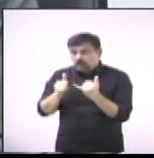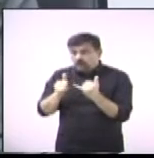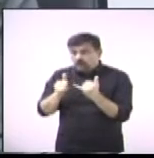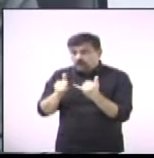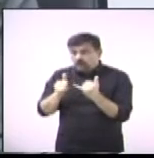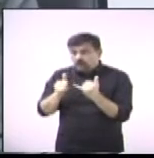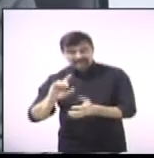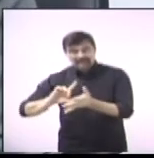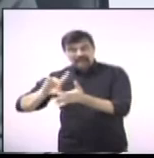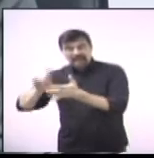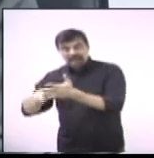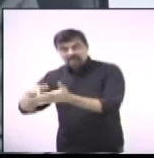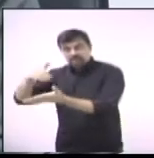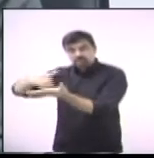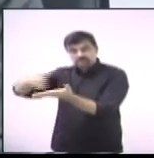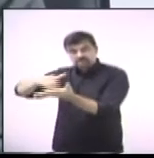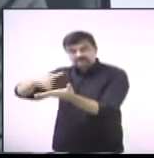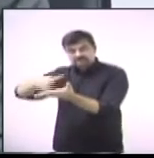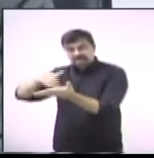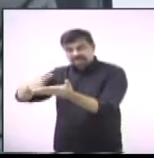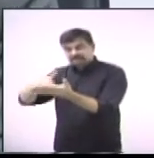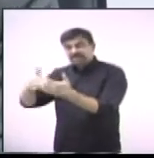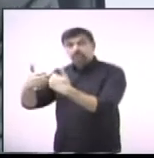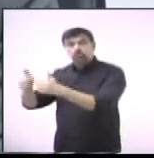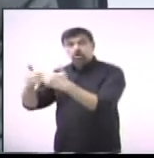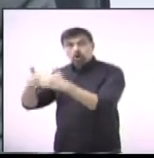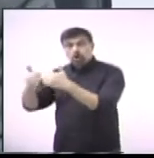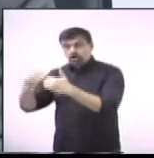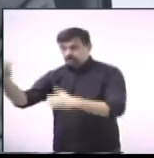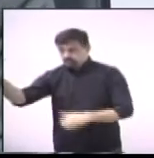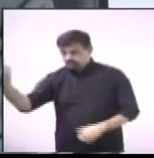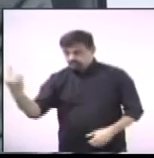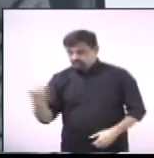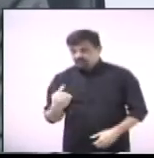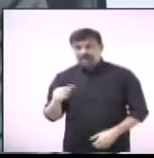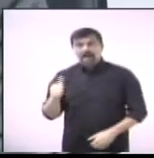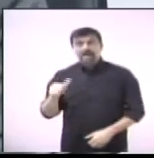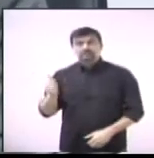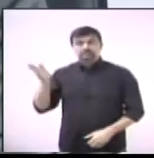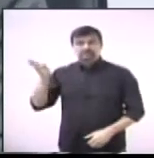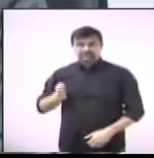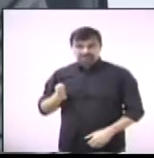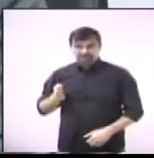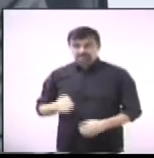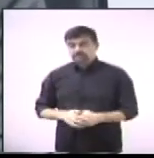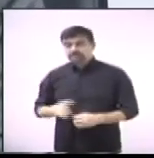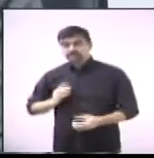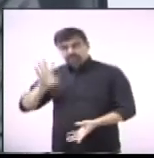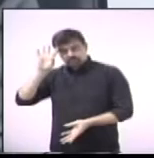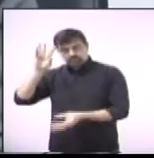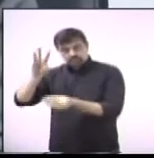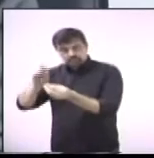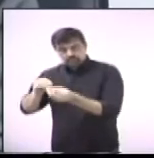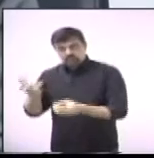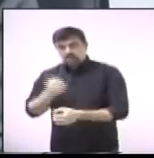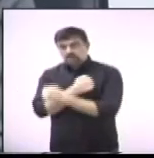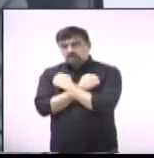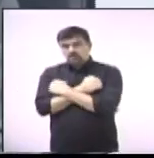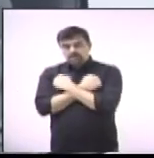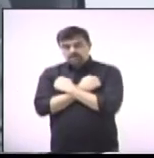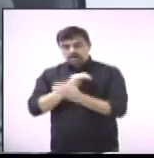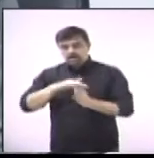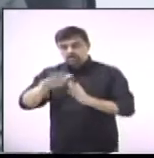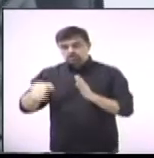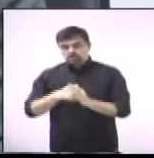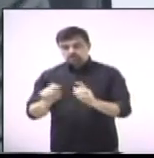e reunião com o COTE, secretário de Transportes, às 11h30. E concluindo, deixar aqui um abraço a todo mundo que está na